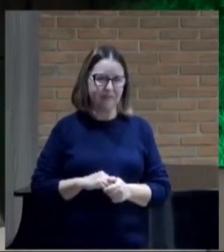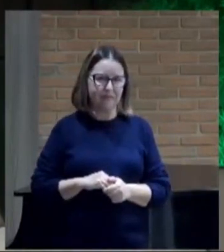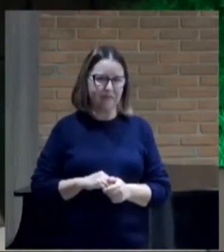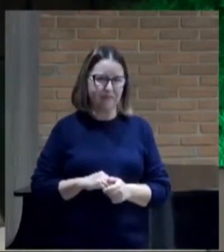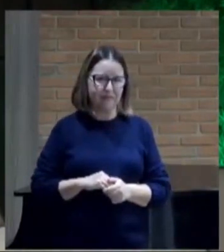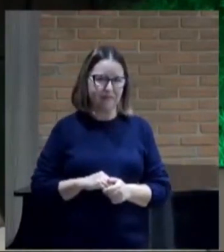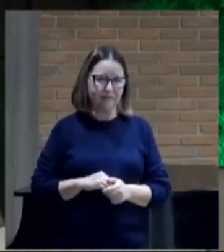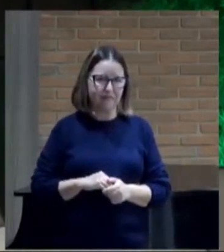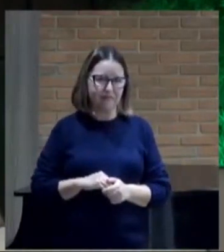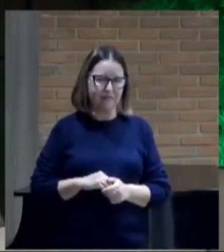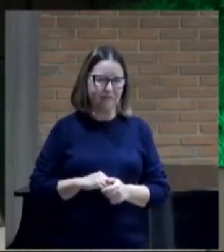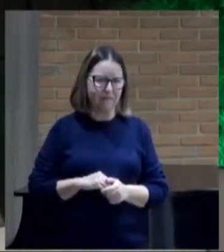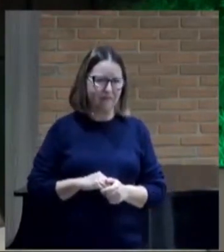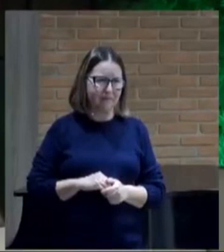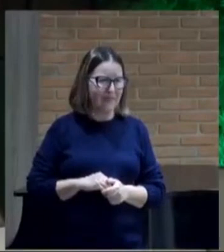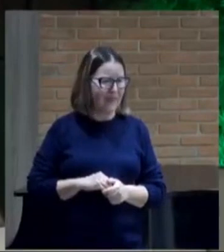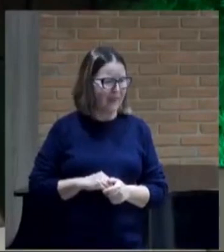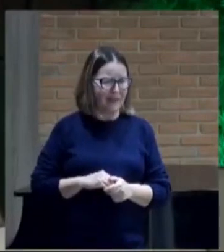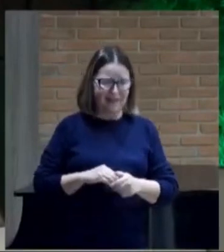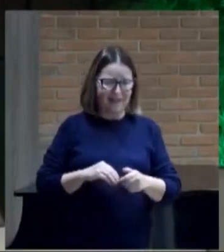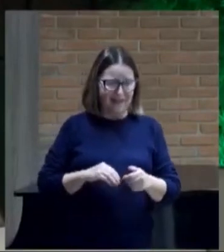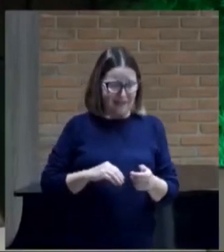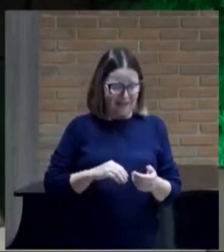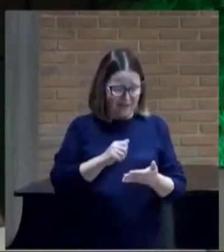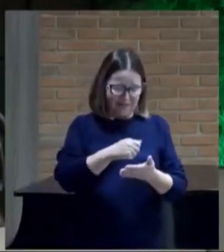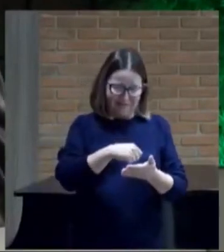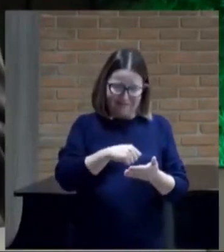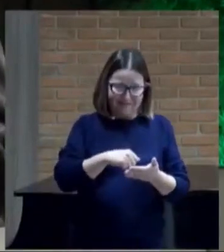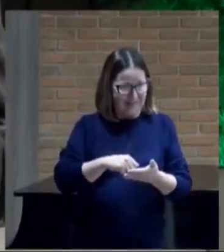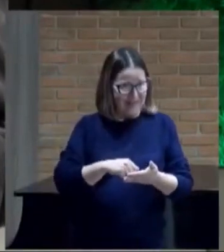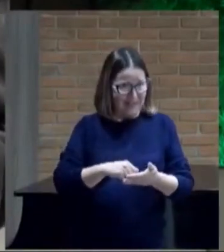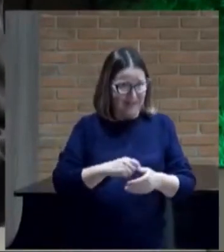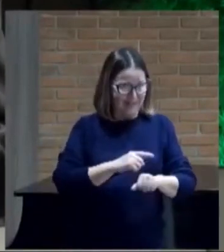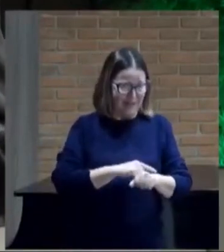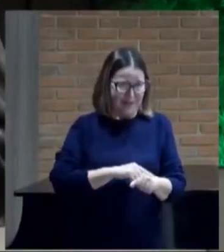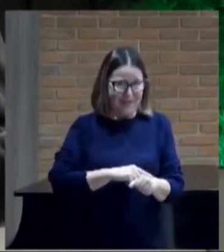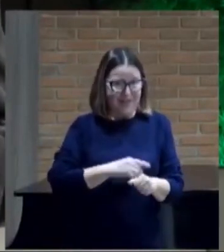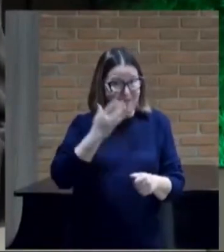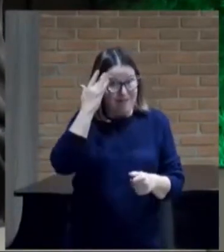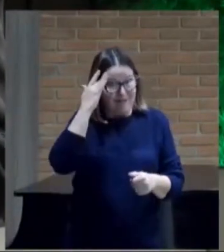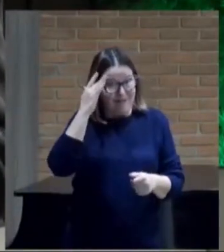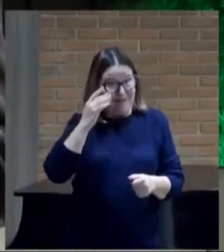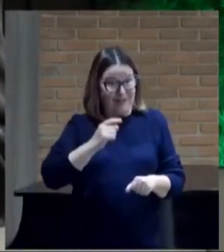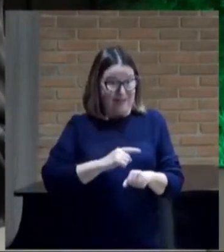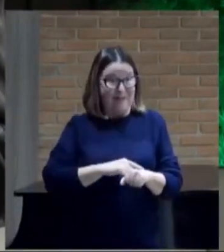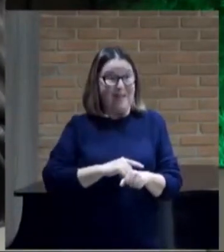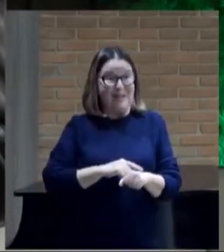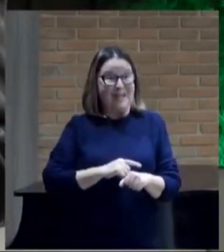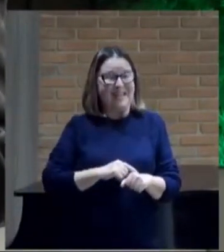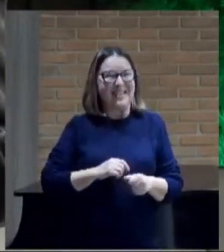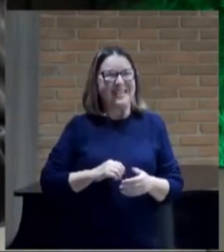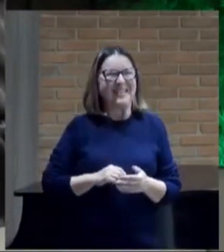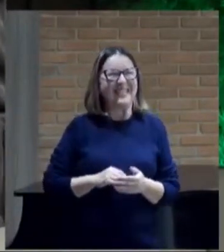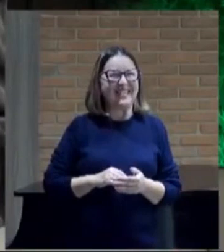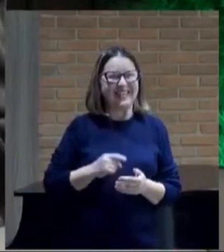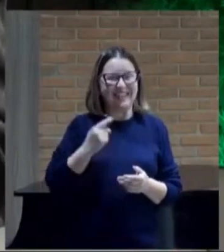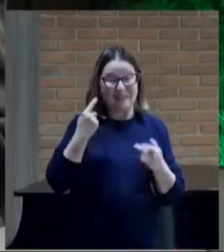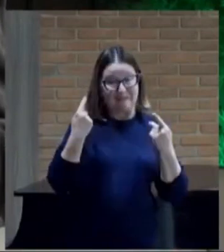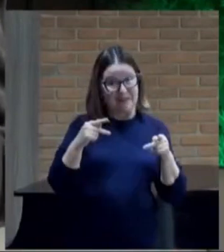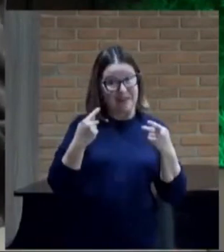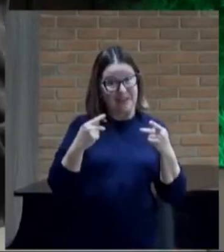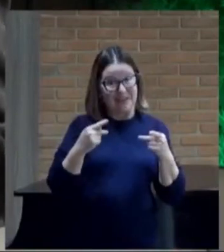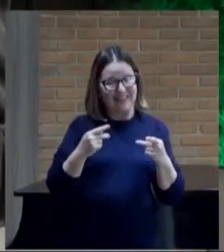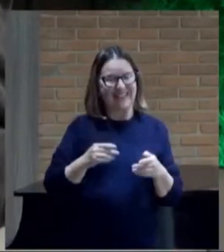eu não marquei o horário aqui, eu não sei quanto tempo já foi, eu não queria ir, mas eu vou,